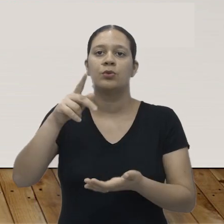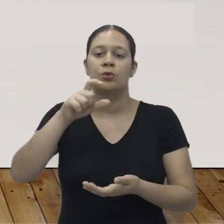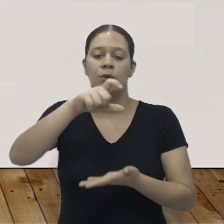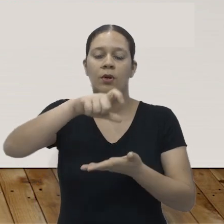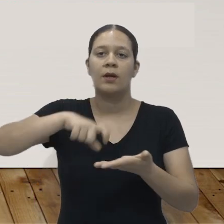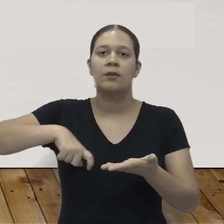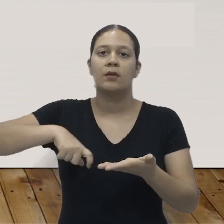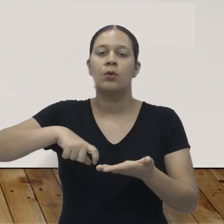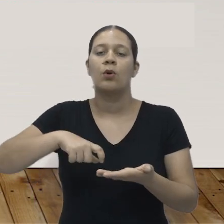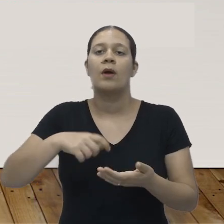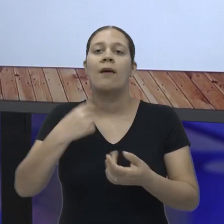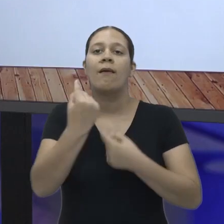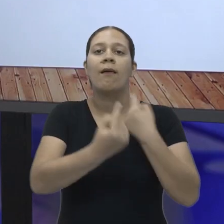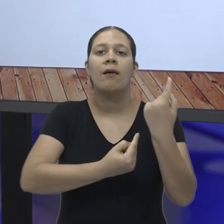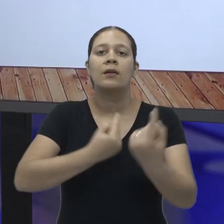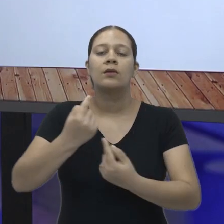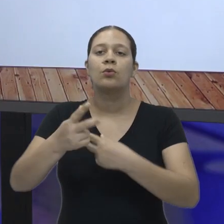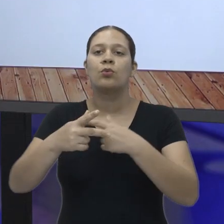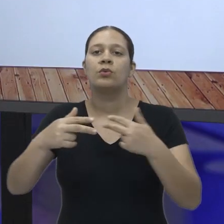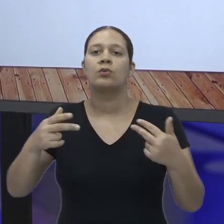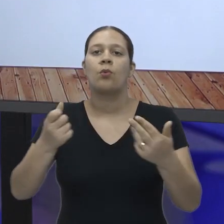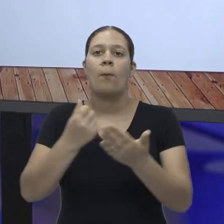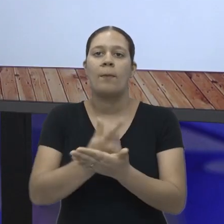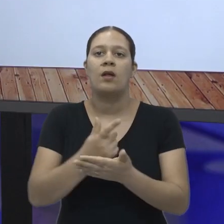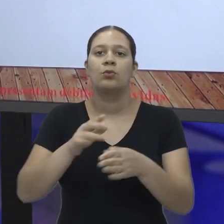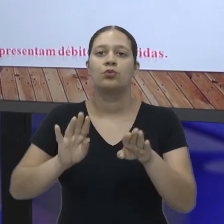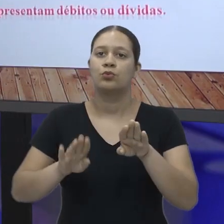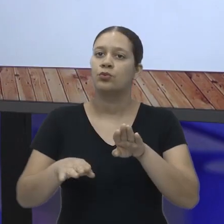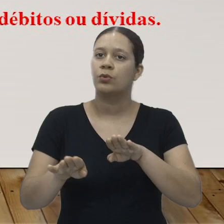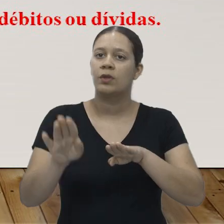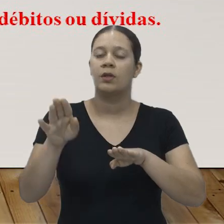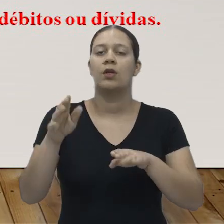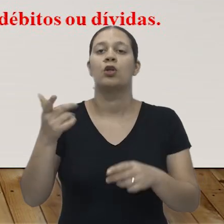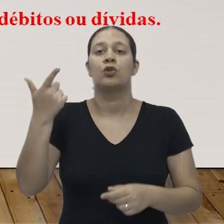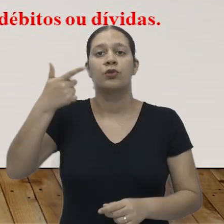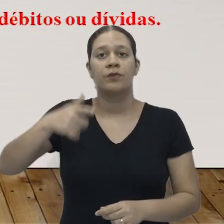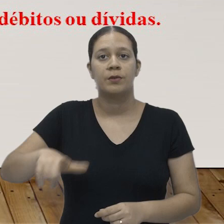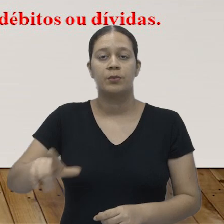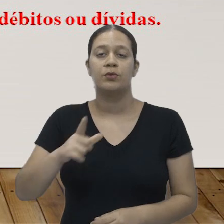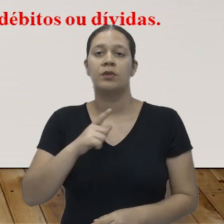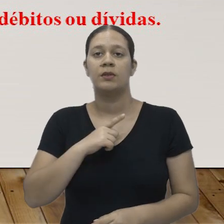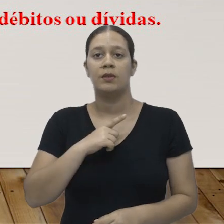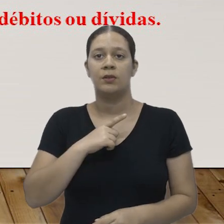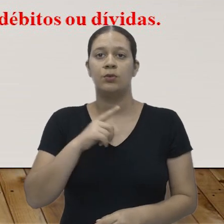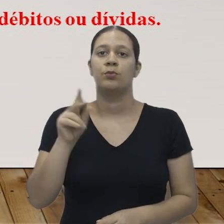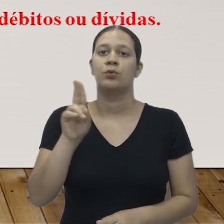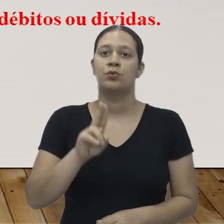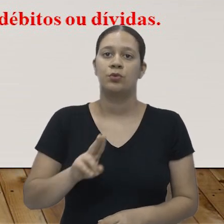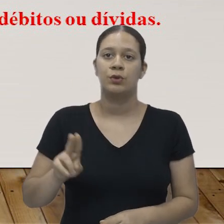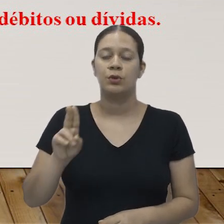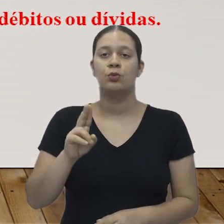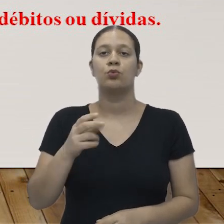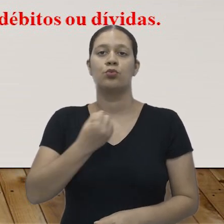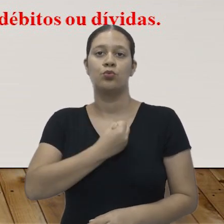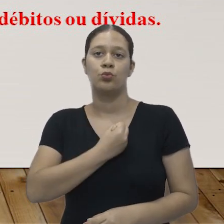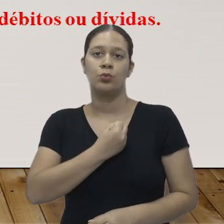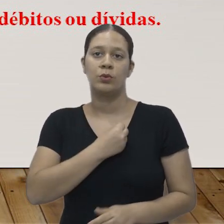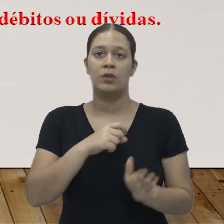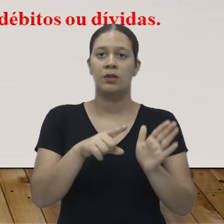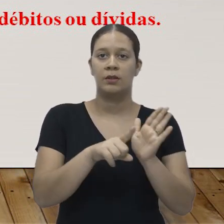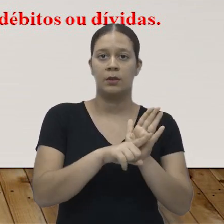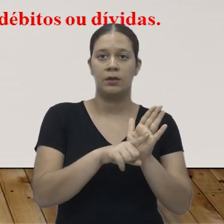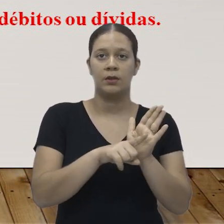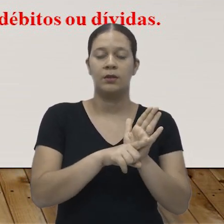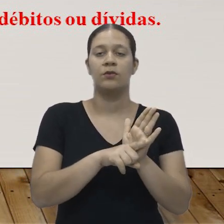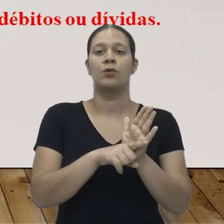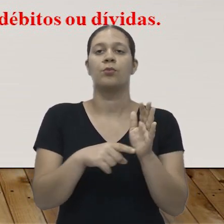cada produto comprado pela costureira? Então, novamente, nós temos aqui que nós devemos usar os números